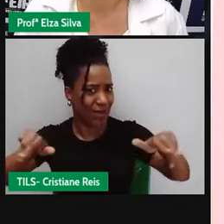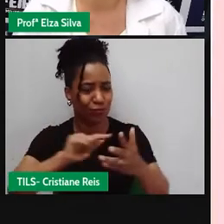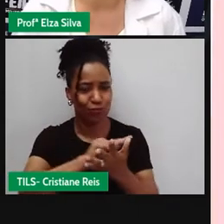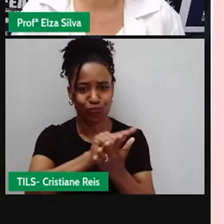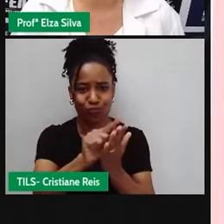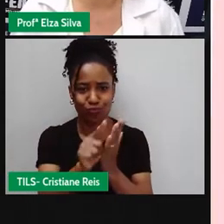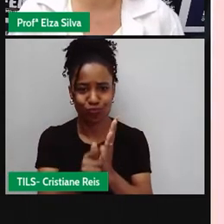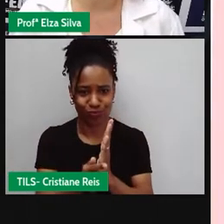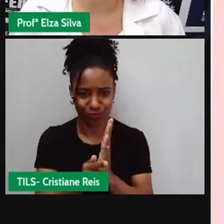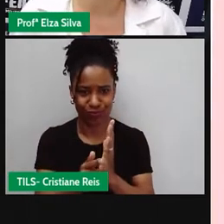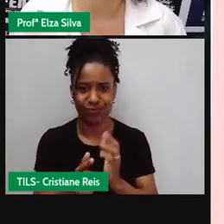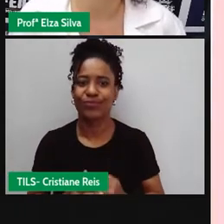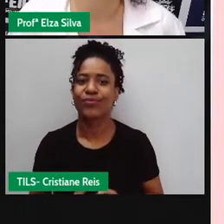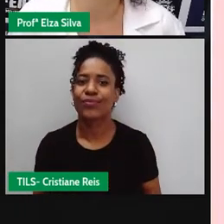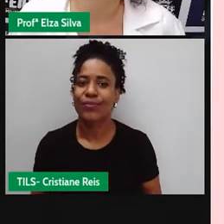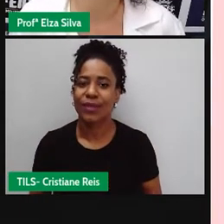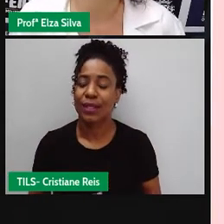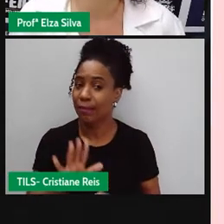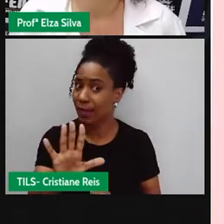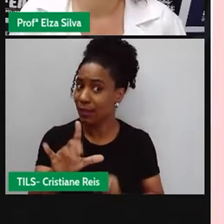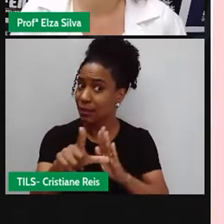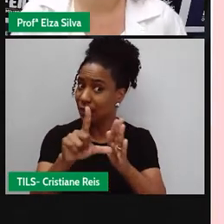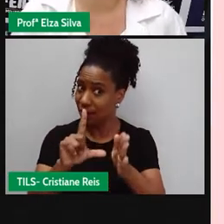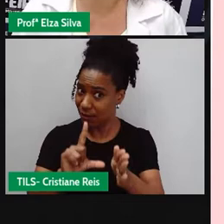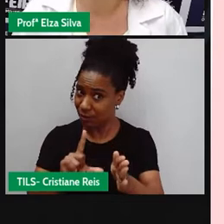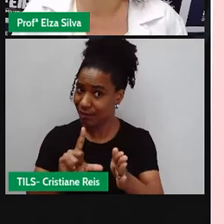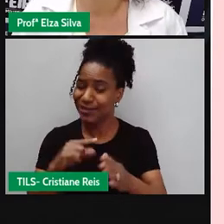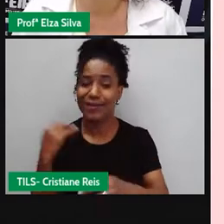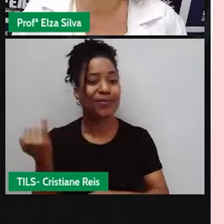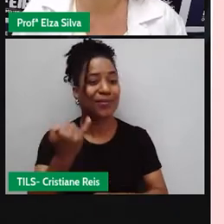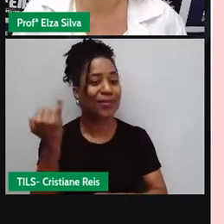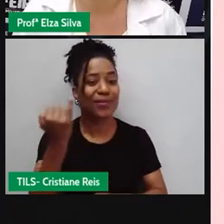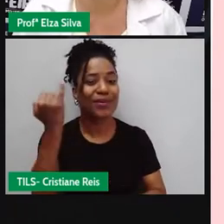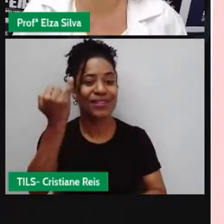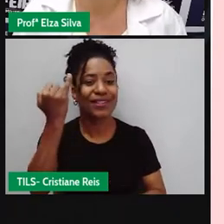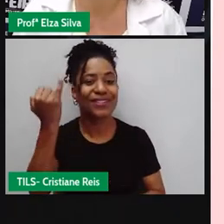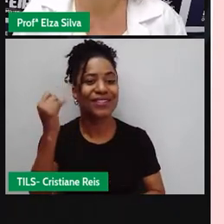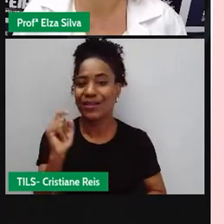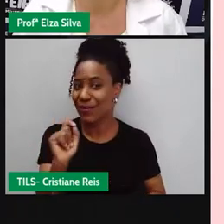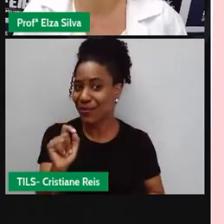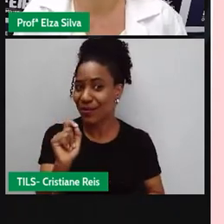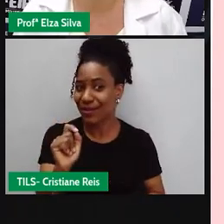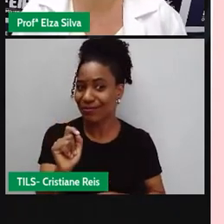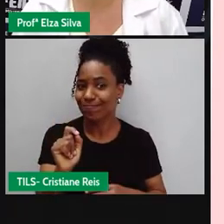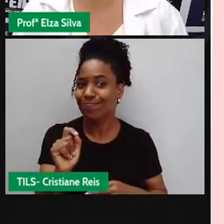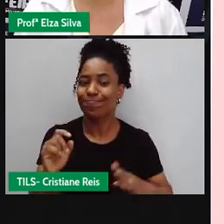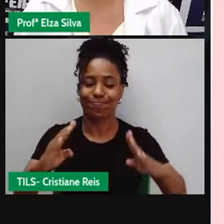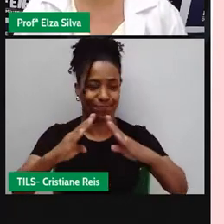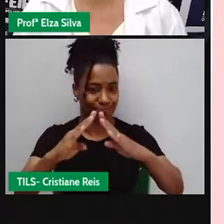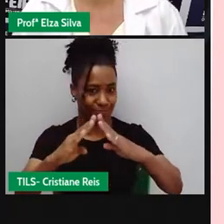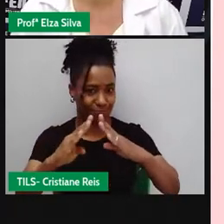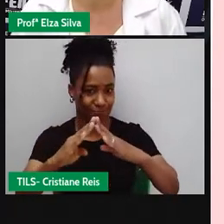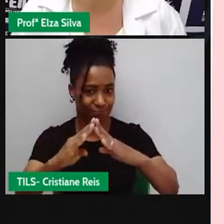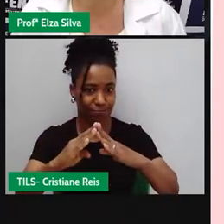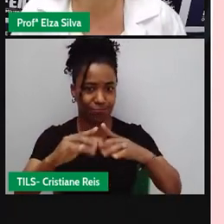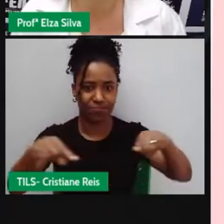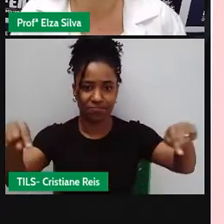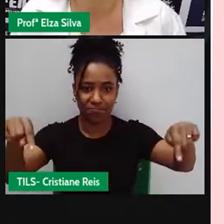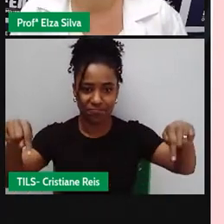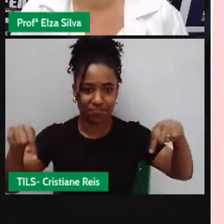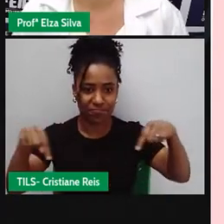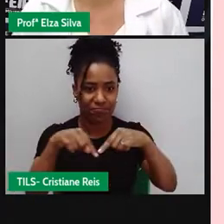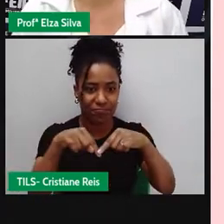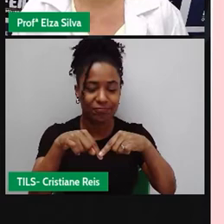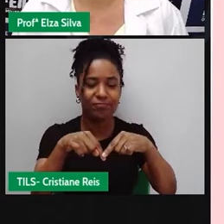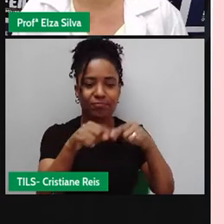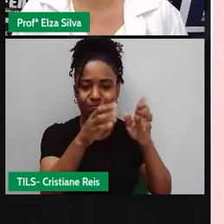que, antes de começarmos a nossa aula, é importante que a gente organize o nosso ambiente de estudo